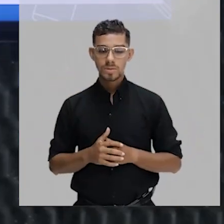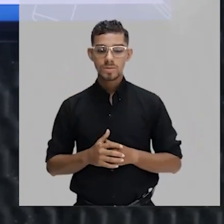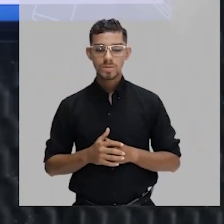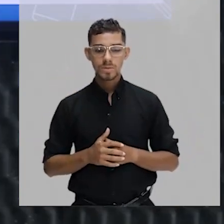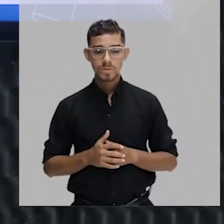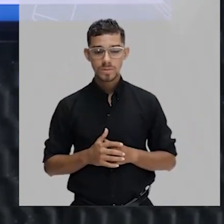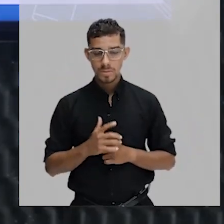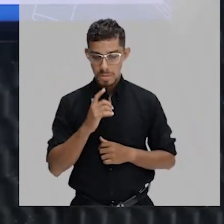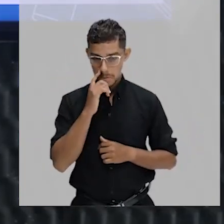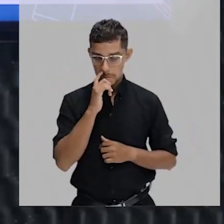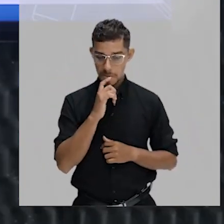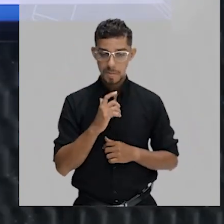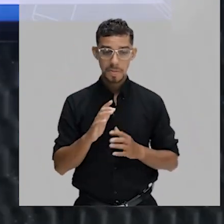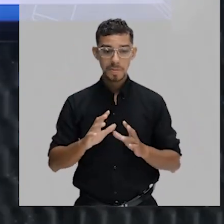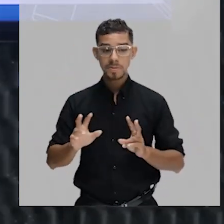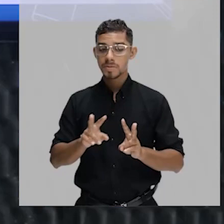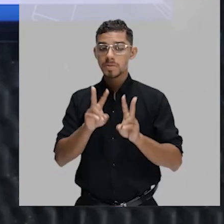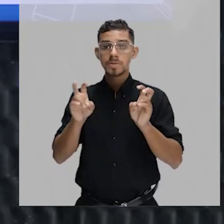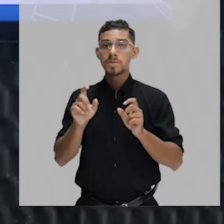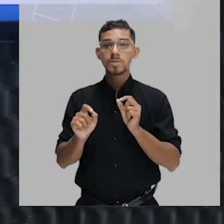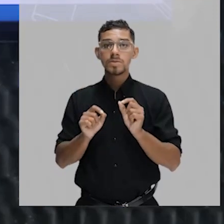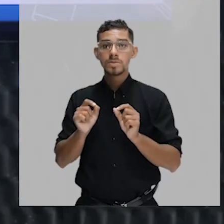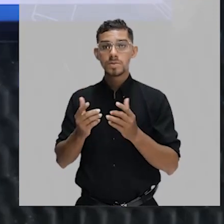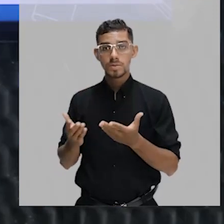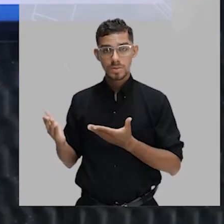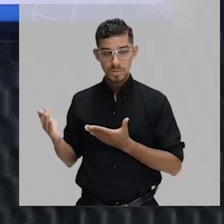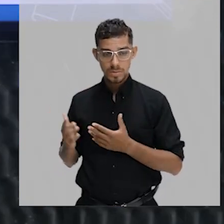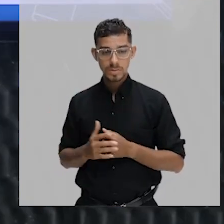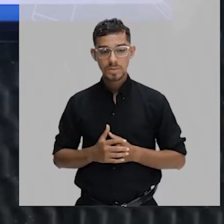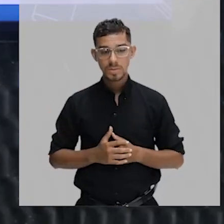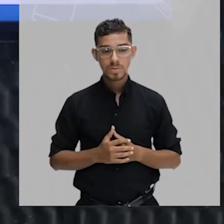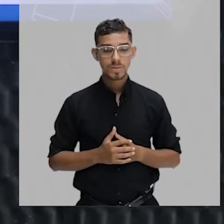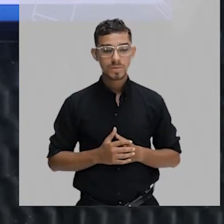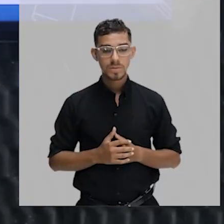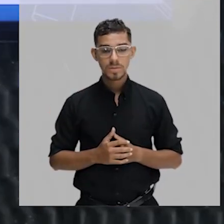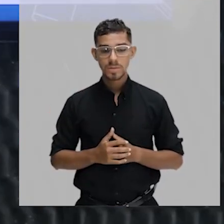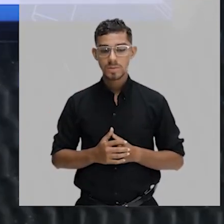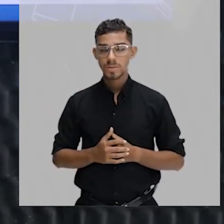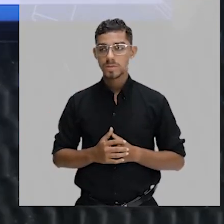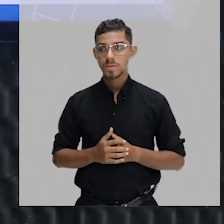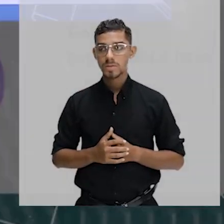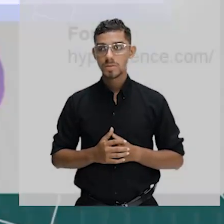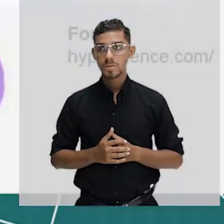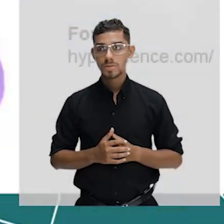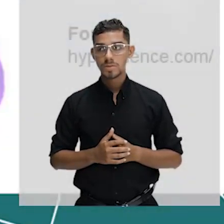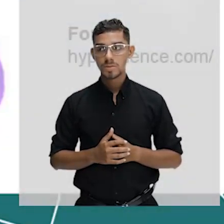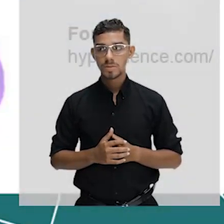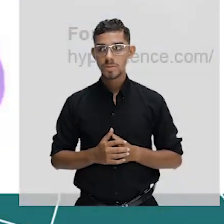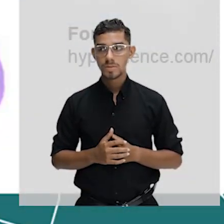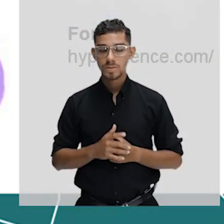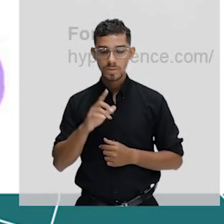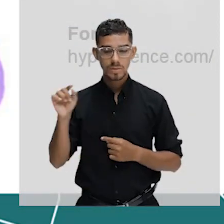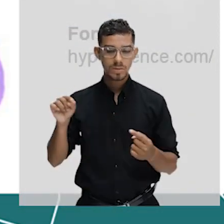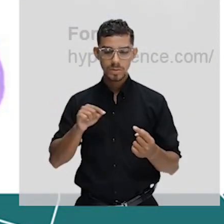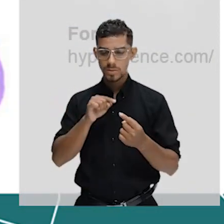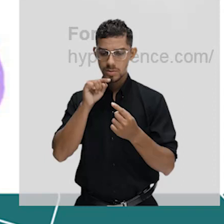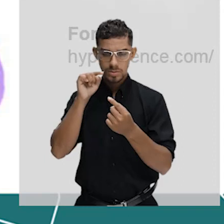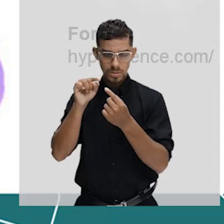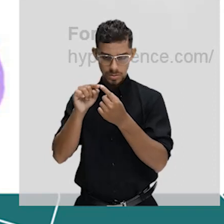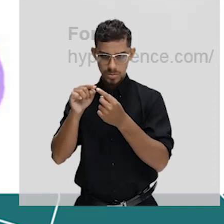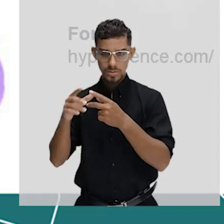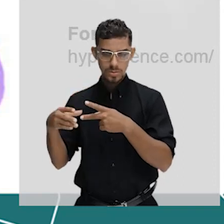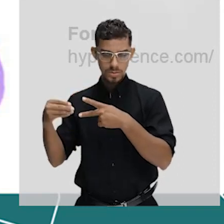comparação, mas funciona basicamente assim, pessoal. Nós temos o produto final do gene é uma